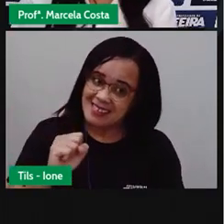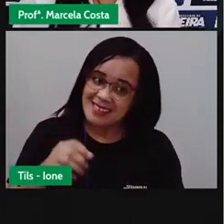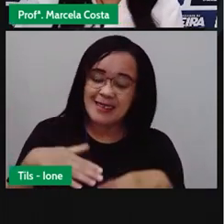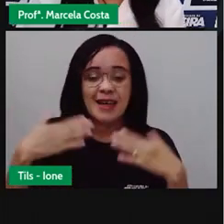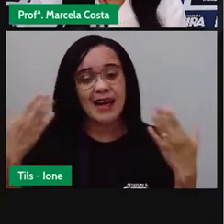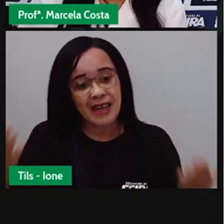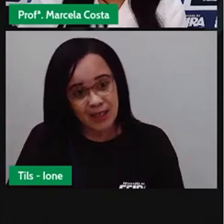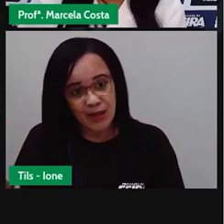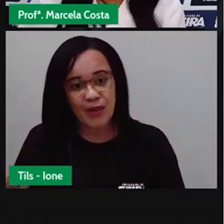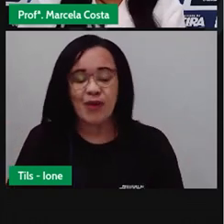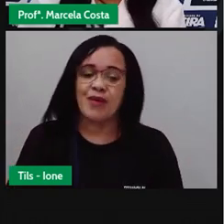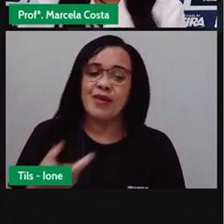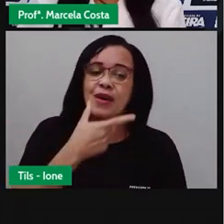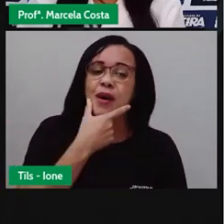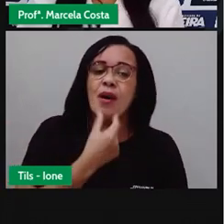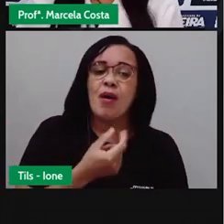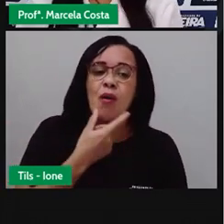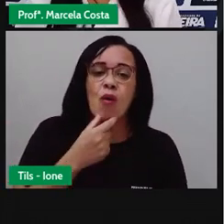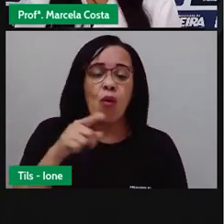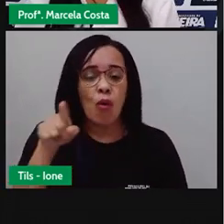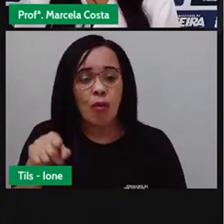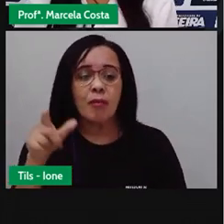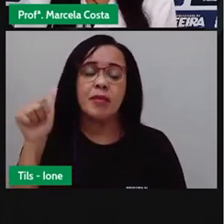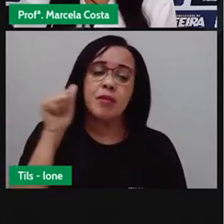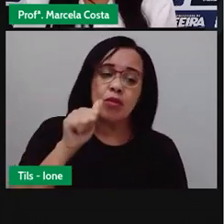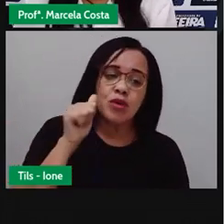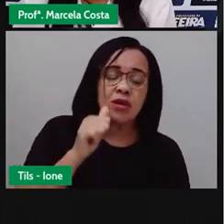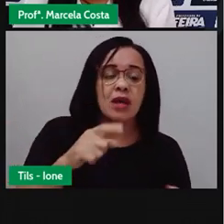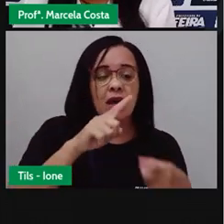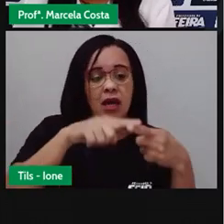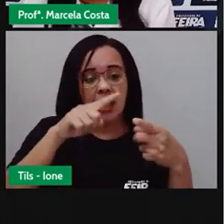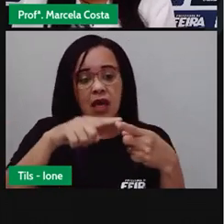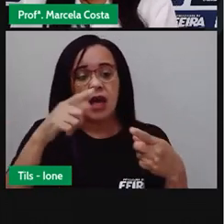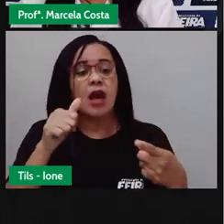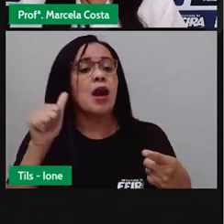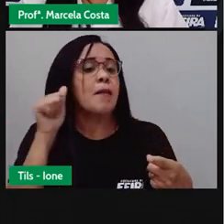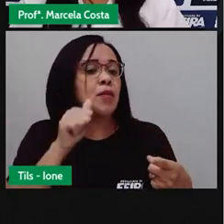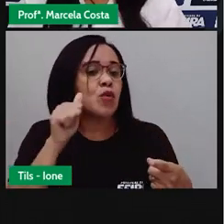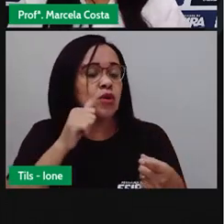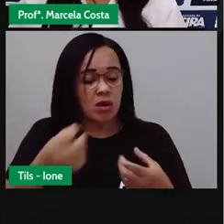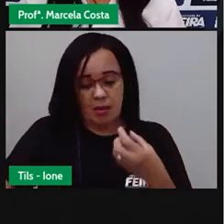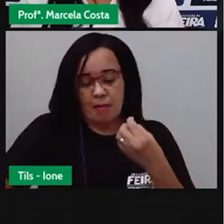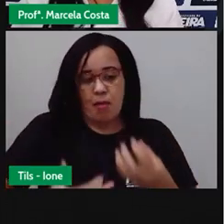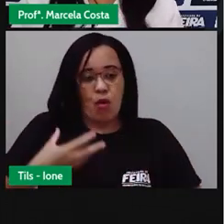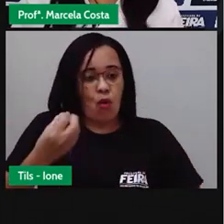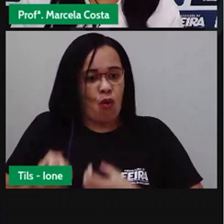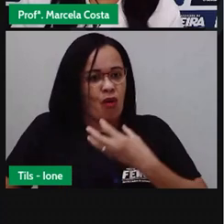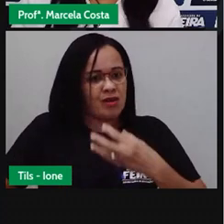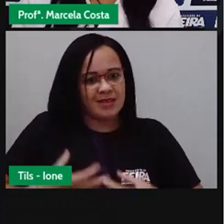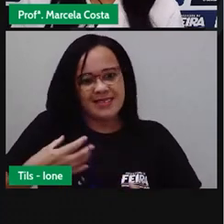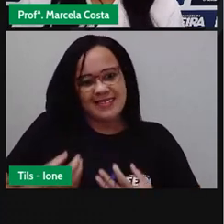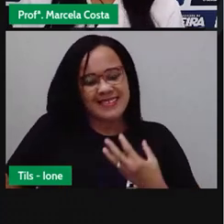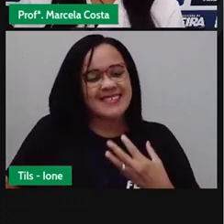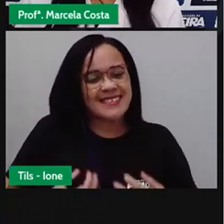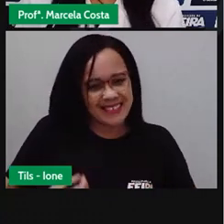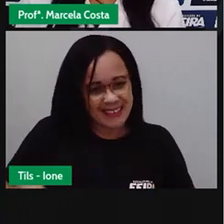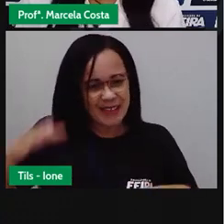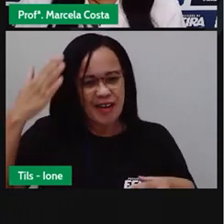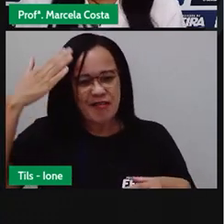A Georgina Esma, que ela foi uma poetisa, uma artista,